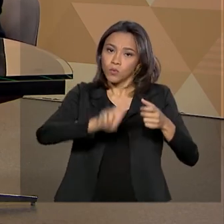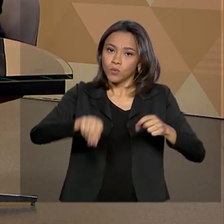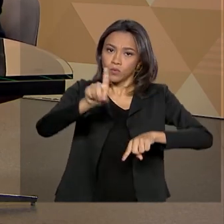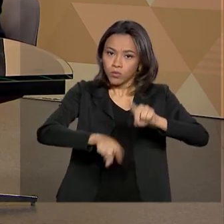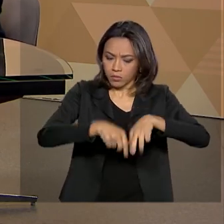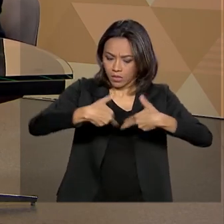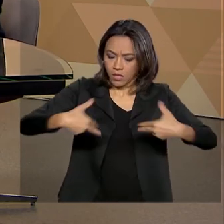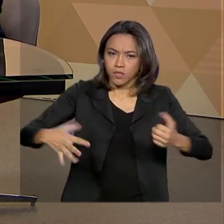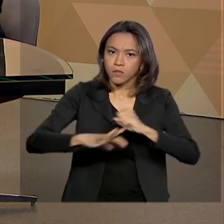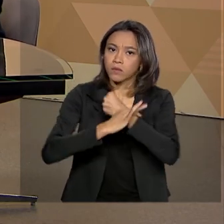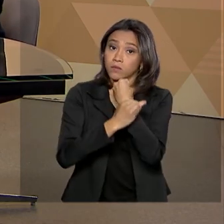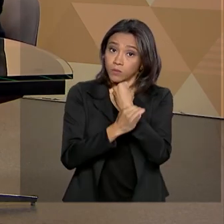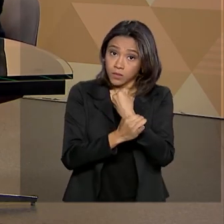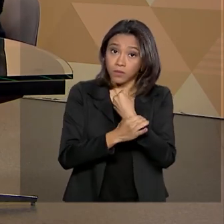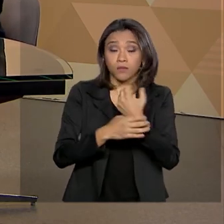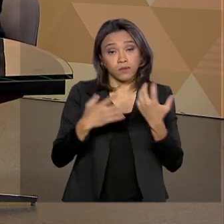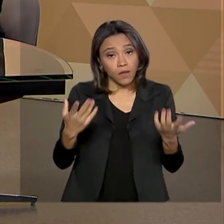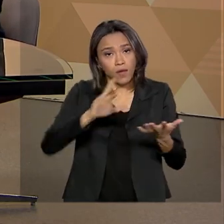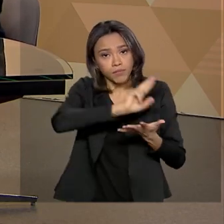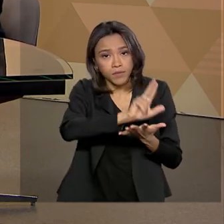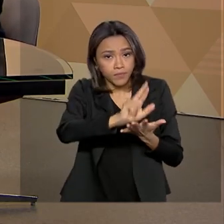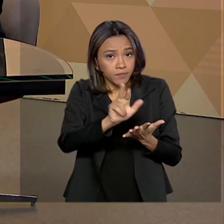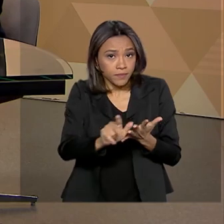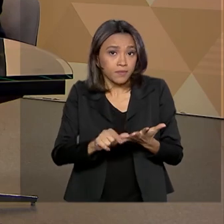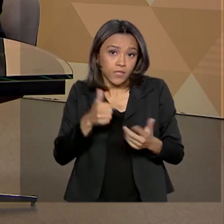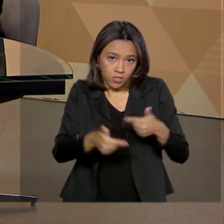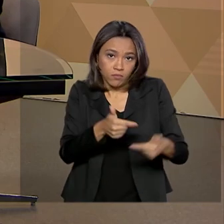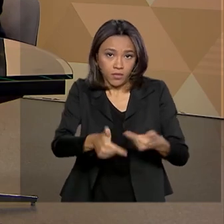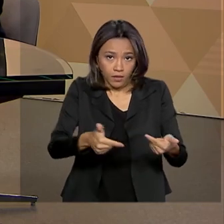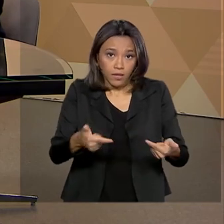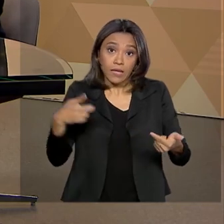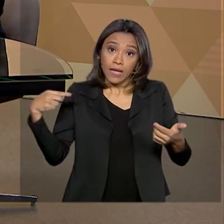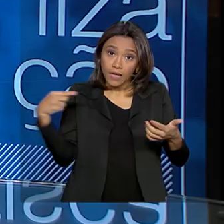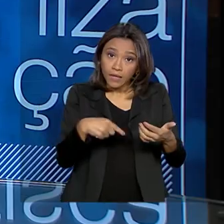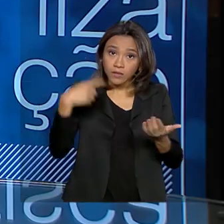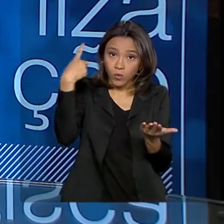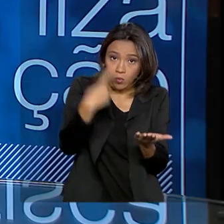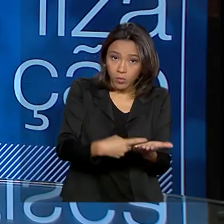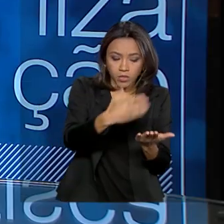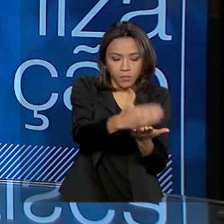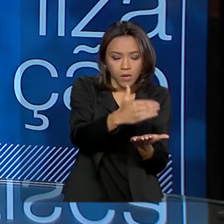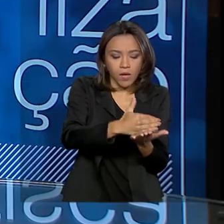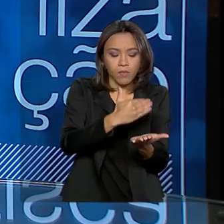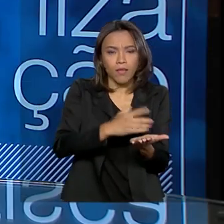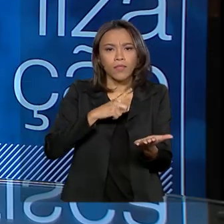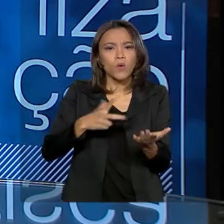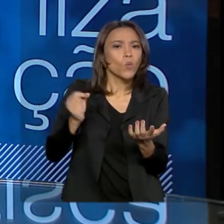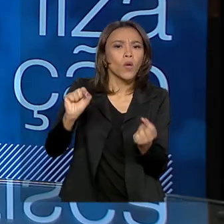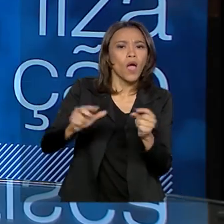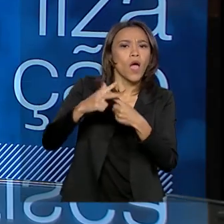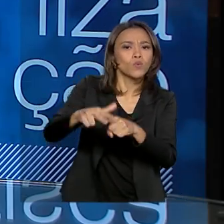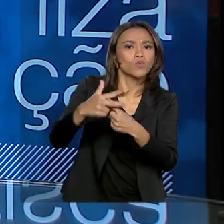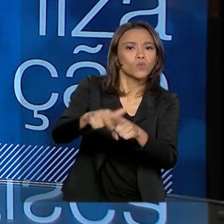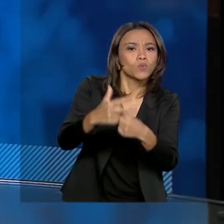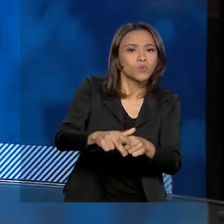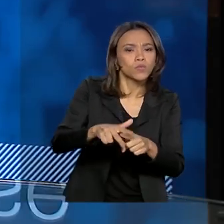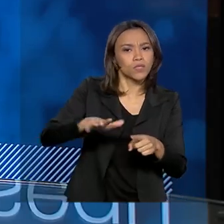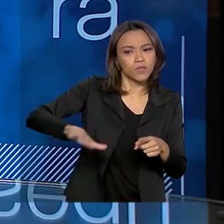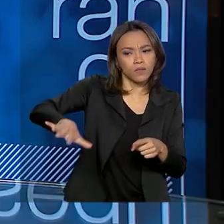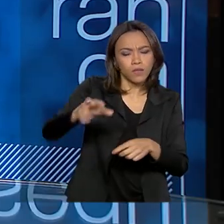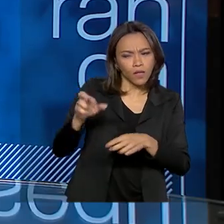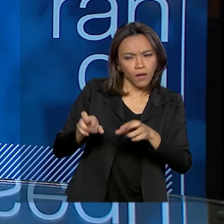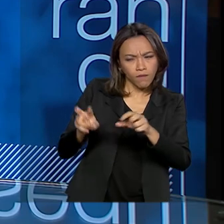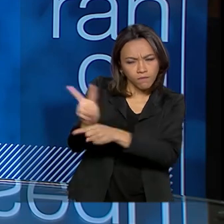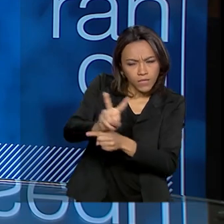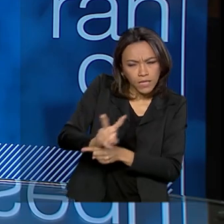trabalha. Enfim, essa agenda, ela promove ajustes no processo de fiscalização, com